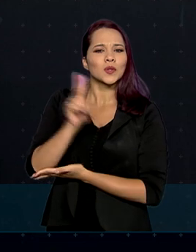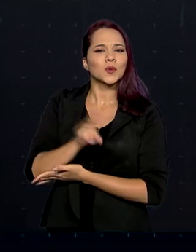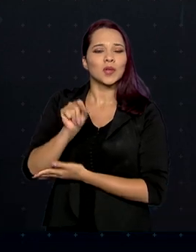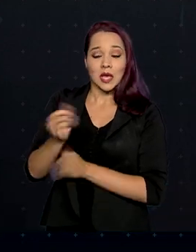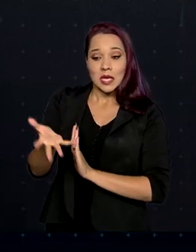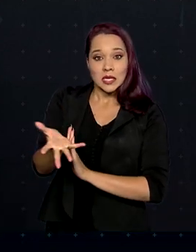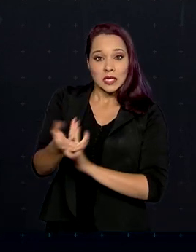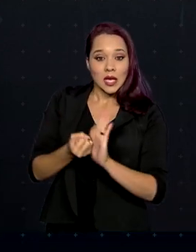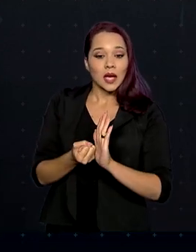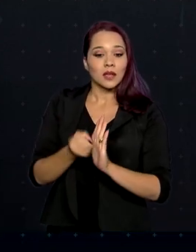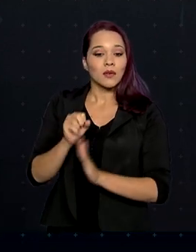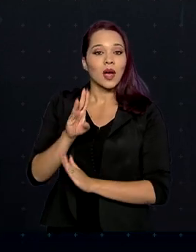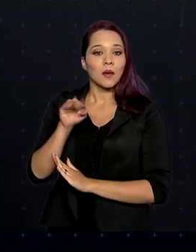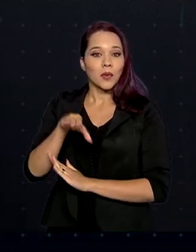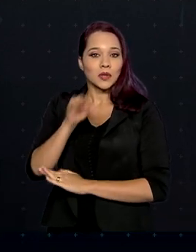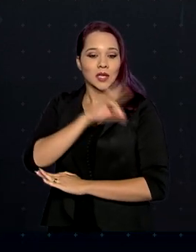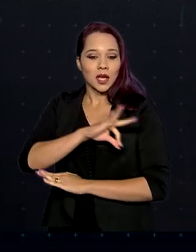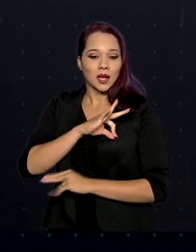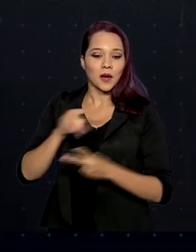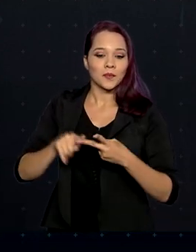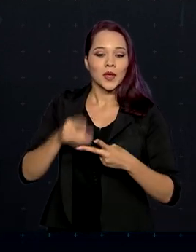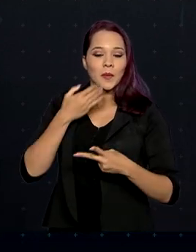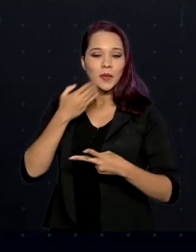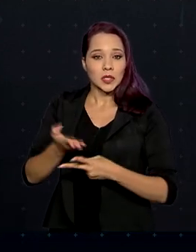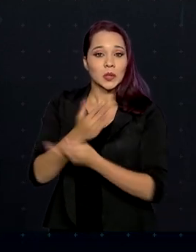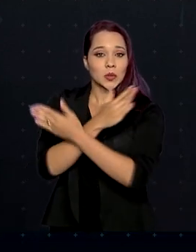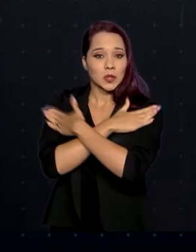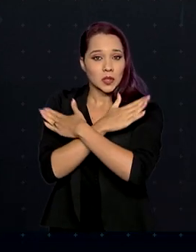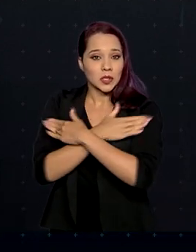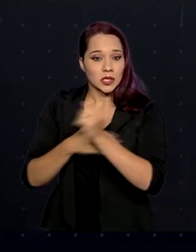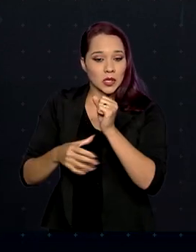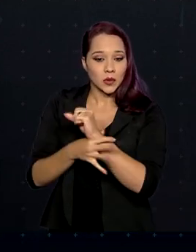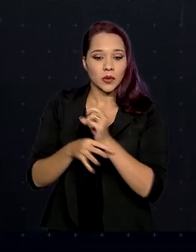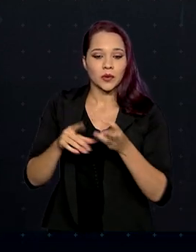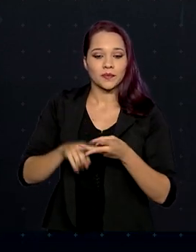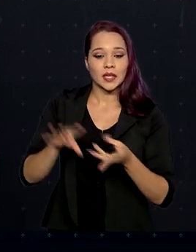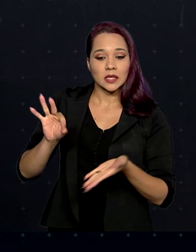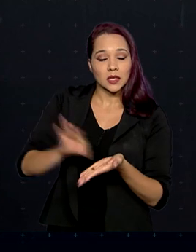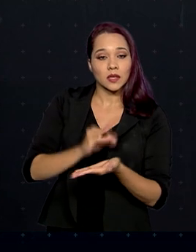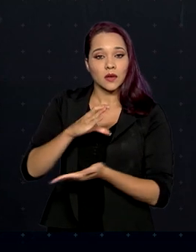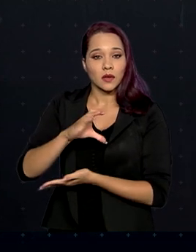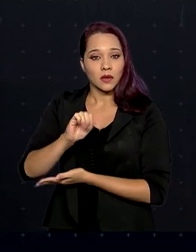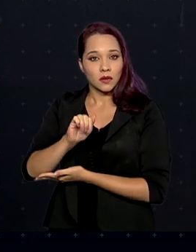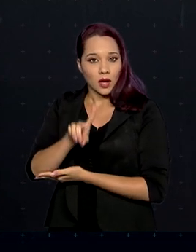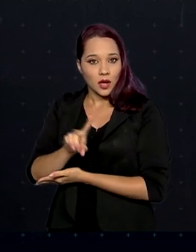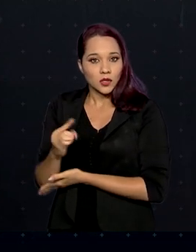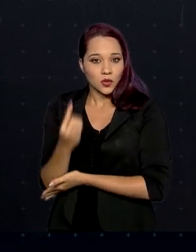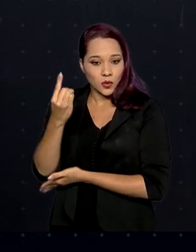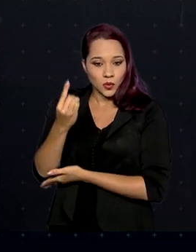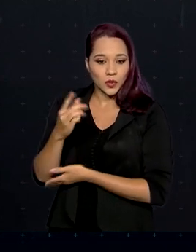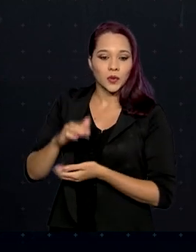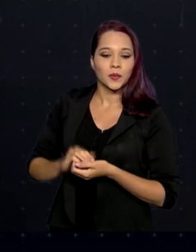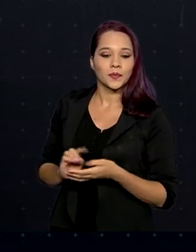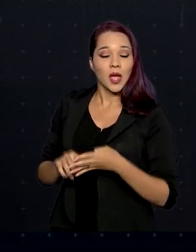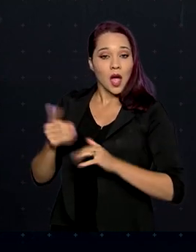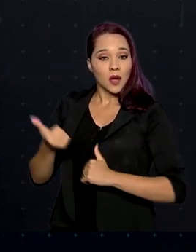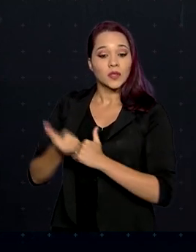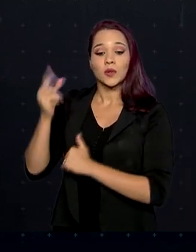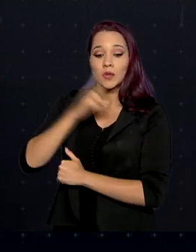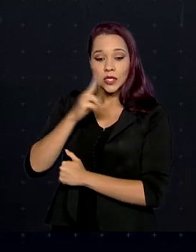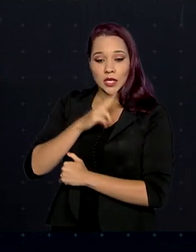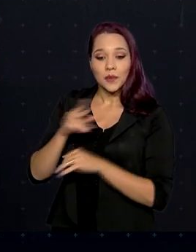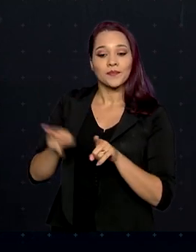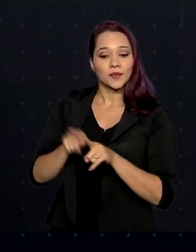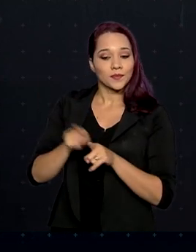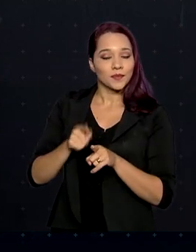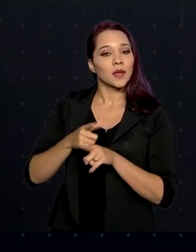saque do abono salarial, solicitação do seguro-desemprego, inscrição no cadastro único para programas sociais, o auxílio emergencial